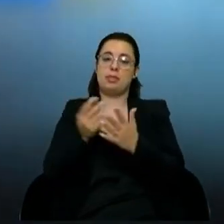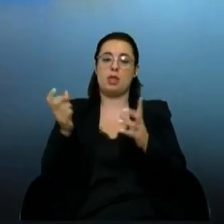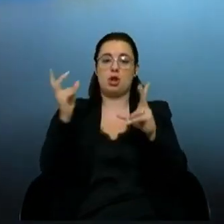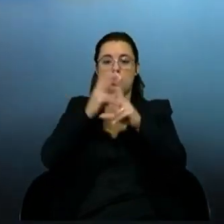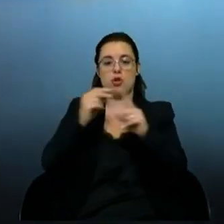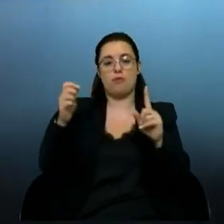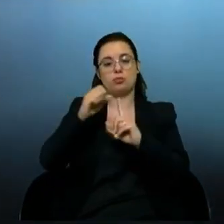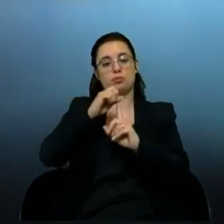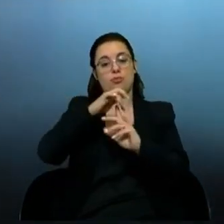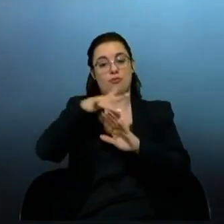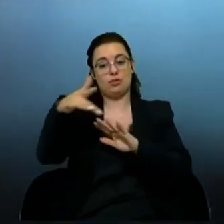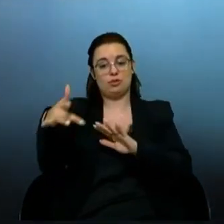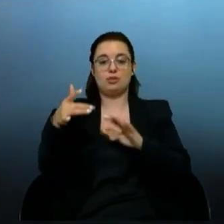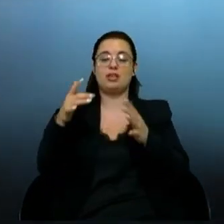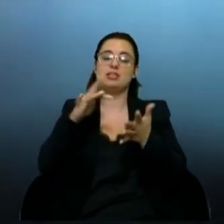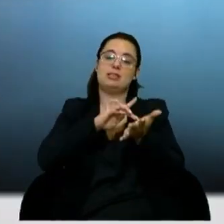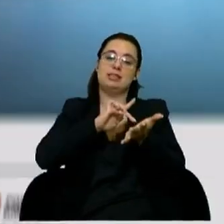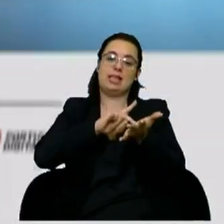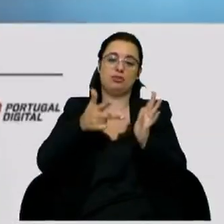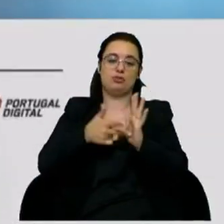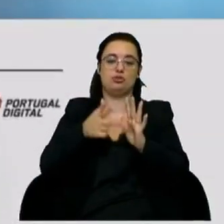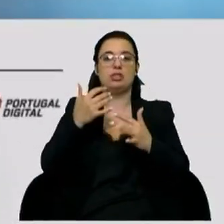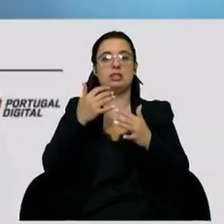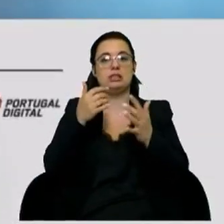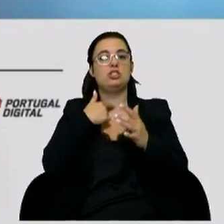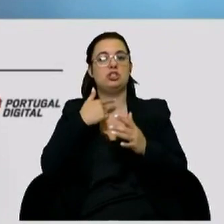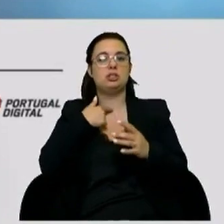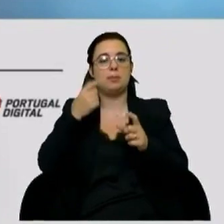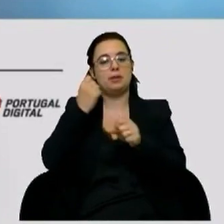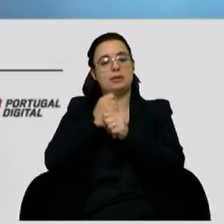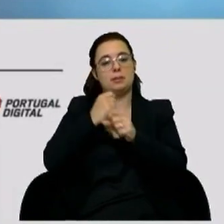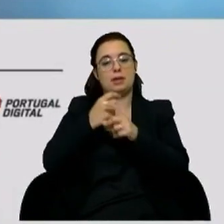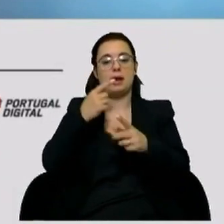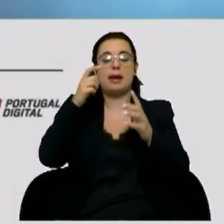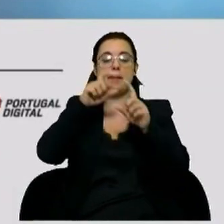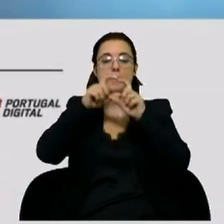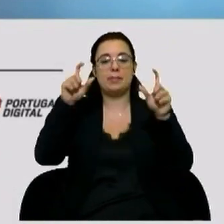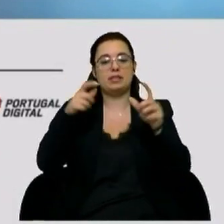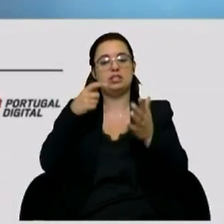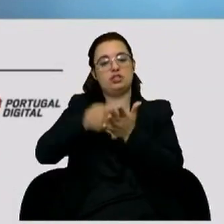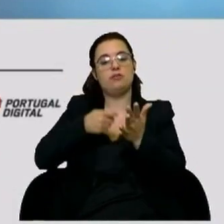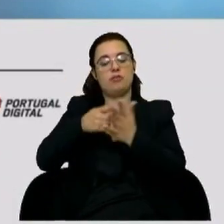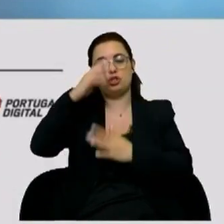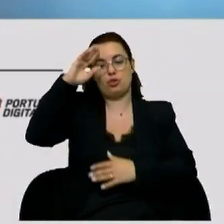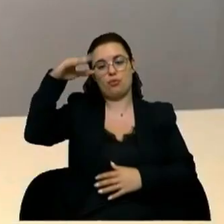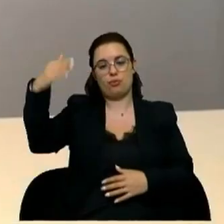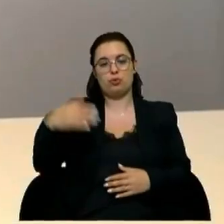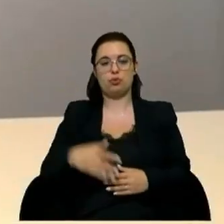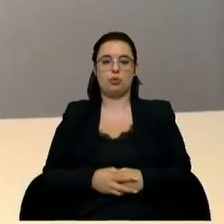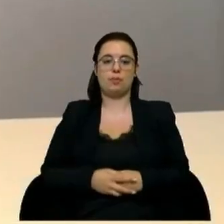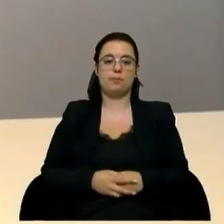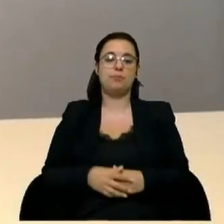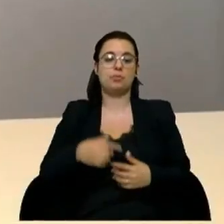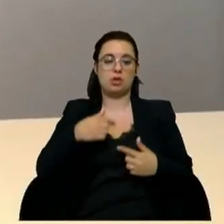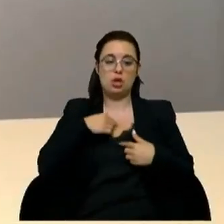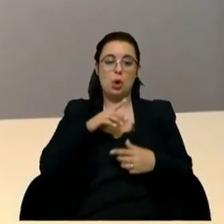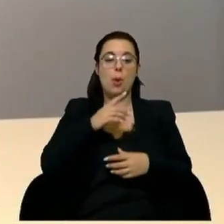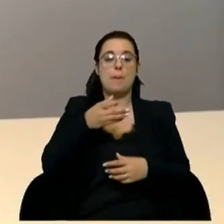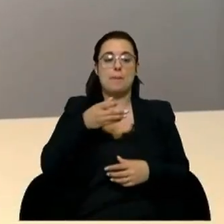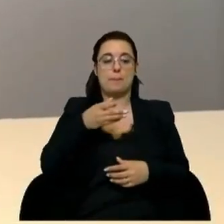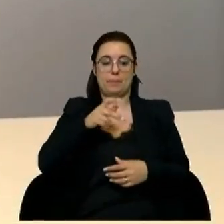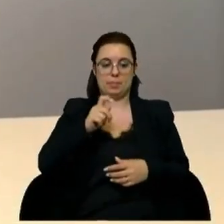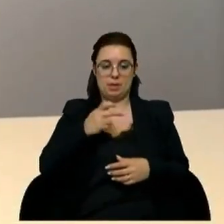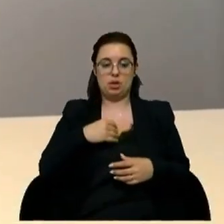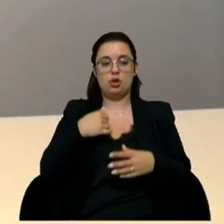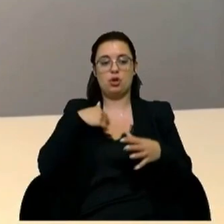profissionais das tecnologias digitais para trabalhar em empresas que investem no futuro Eu sou o Pedro e fiz parte de uma